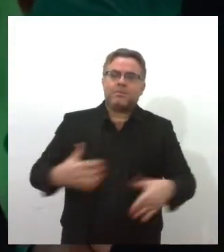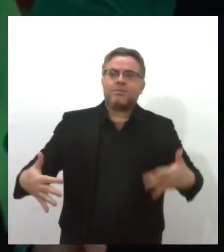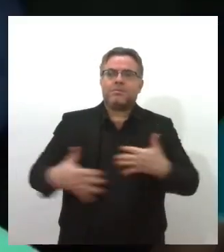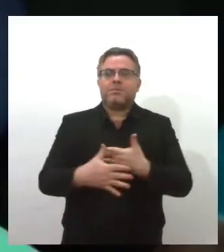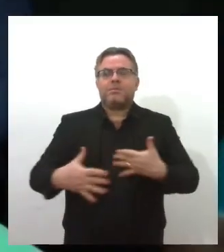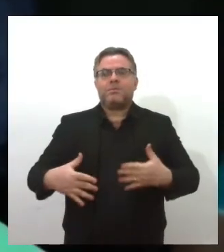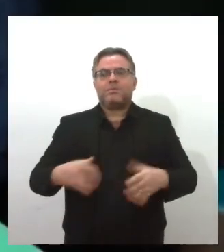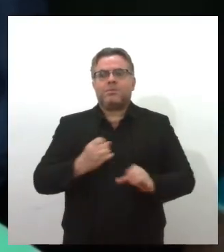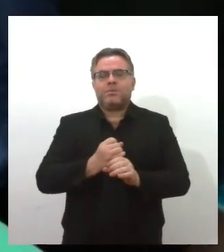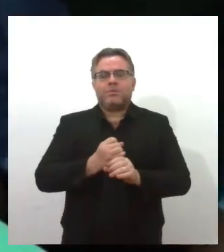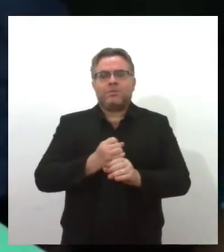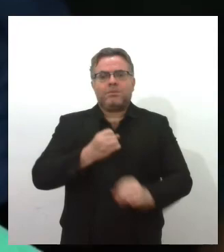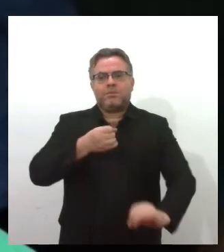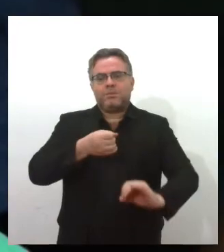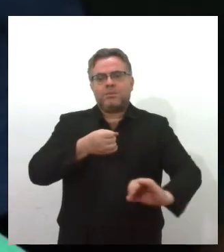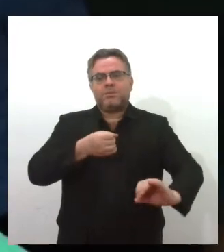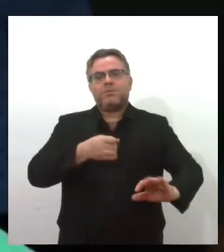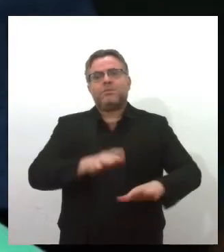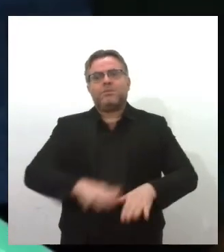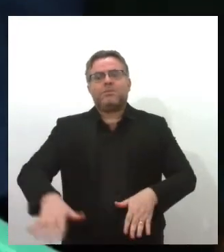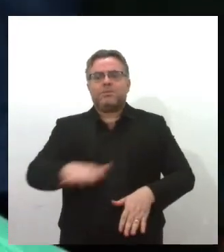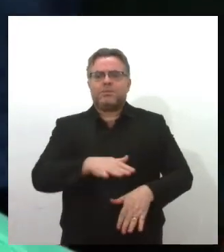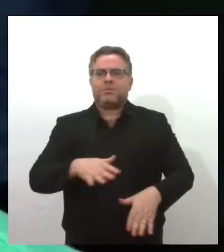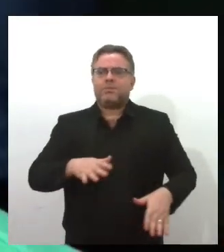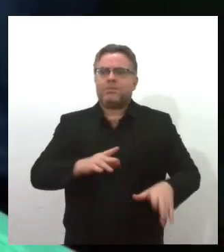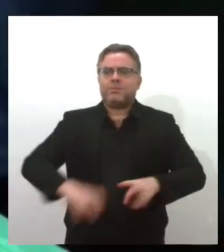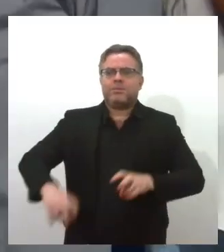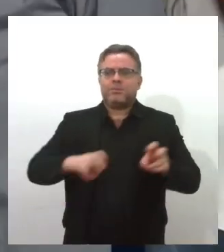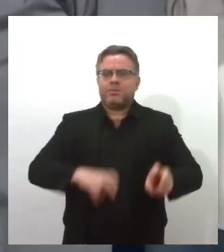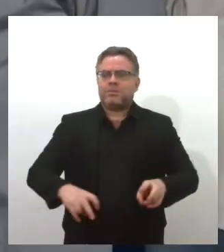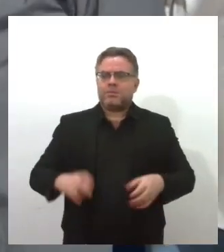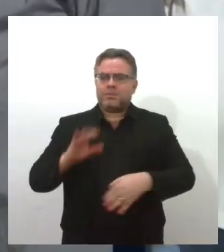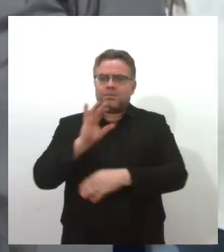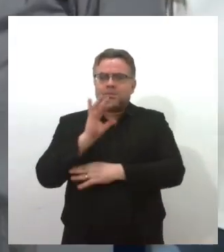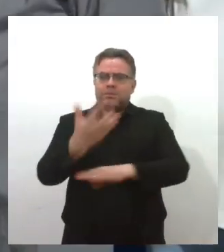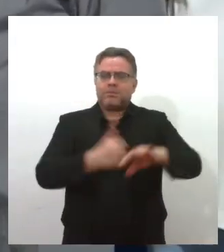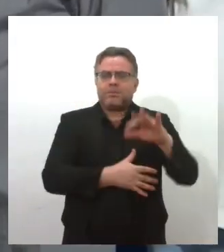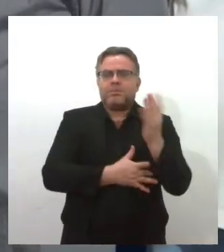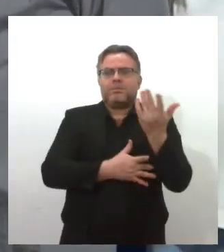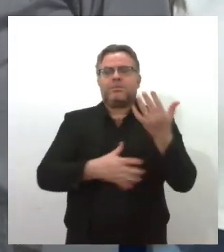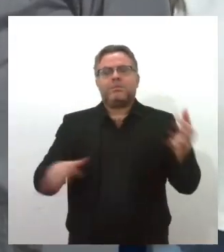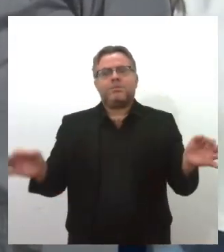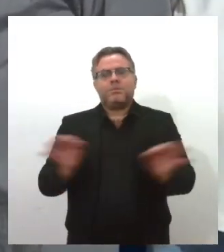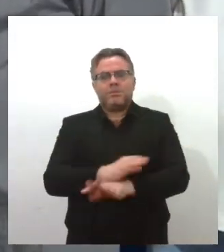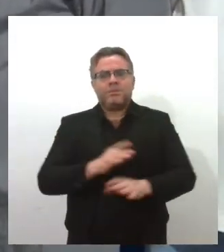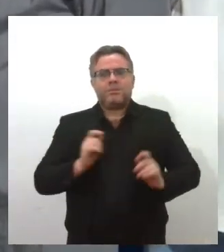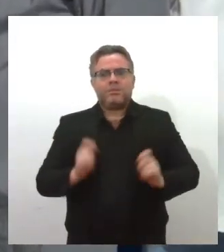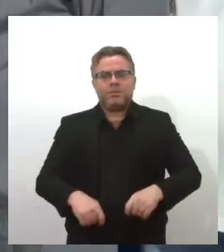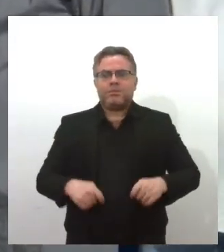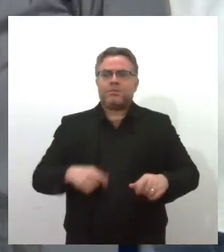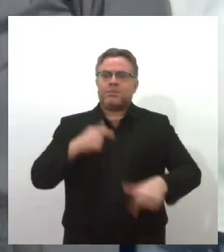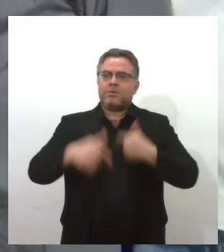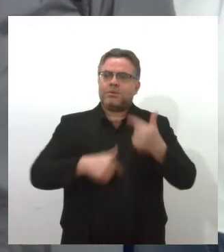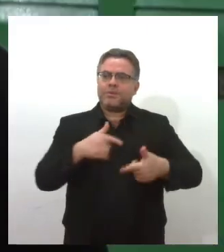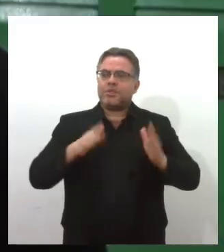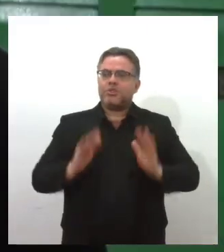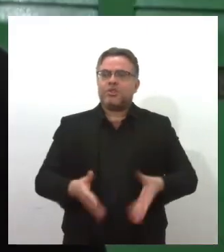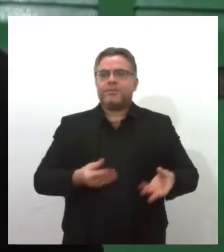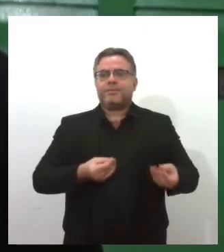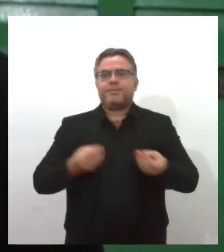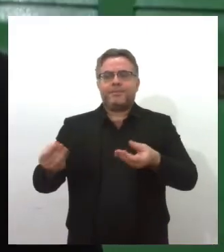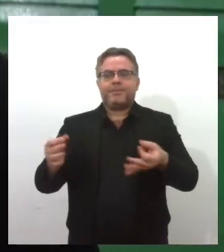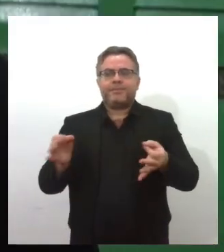Saneamento e o da Agricultura, Irrigação e Meio Ambiente também falaram da dimensão do trabalho que está sendo entregue.